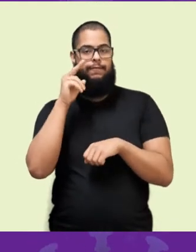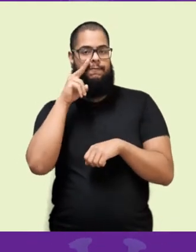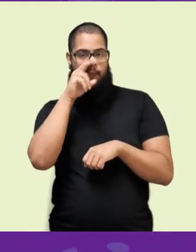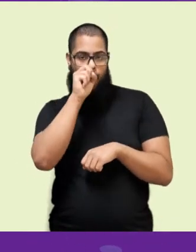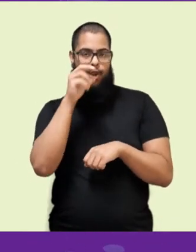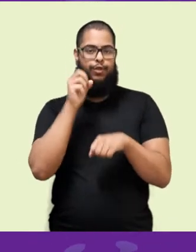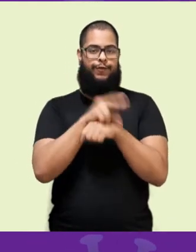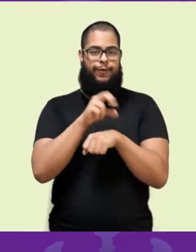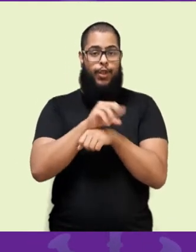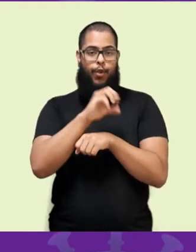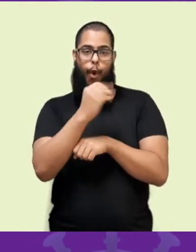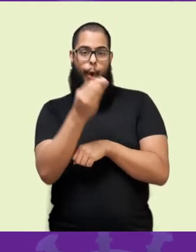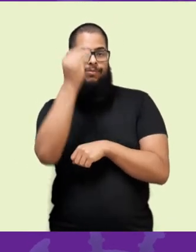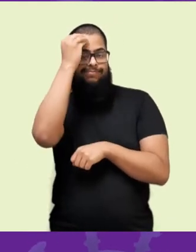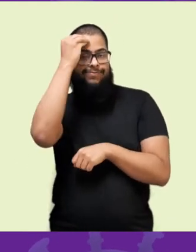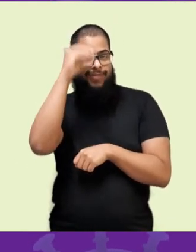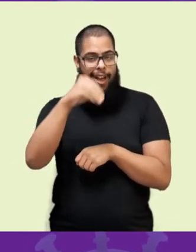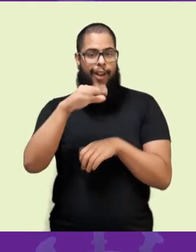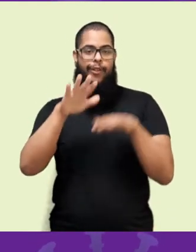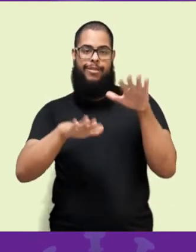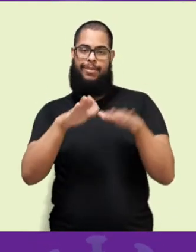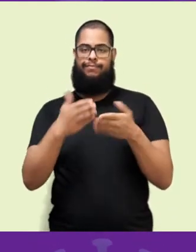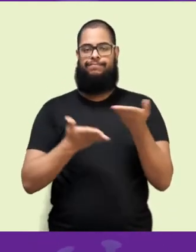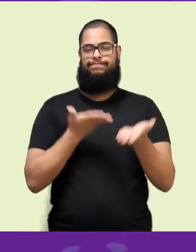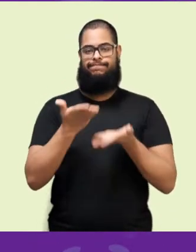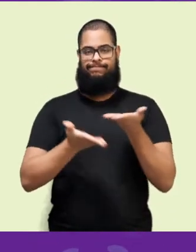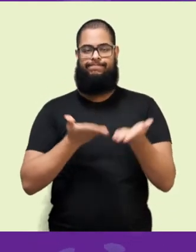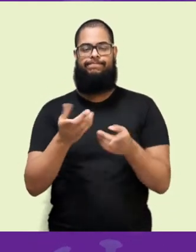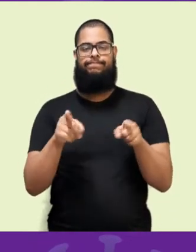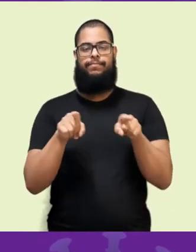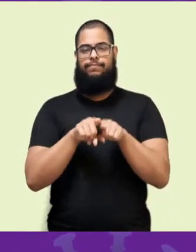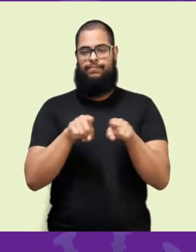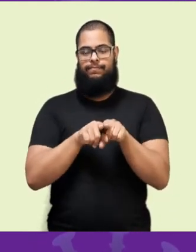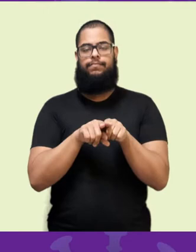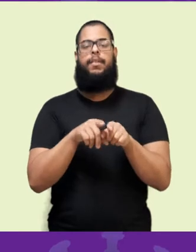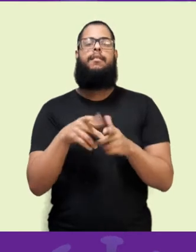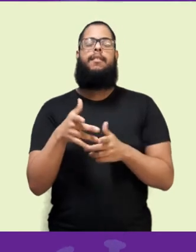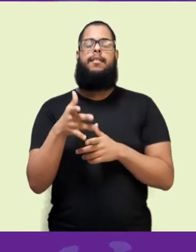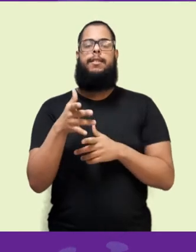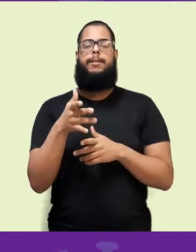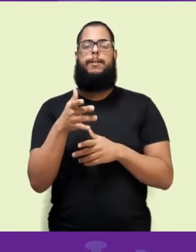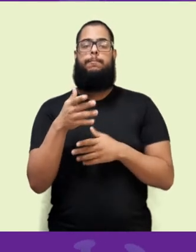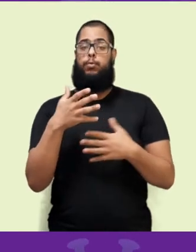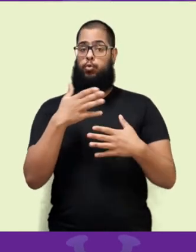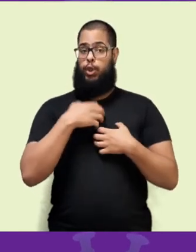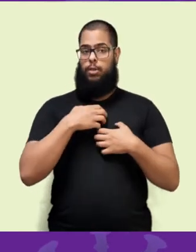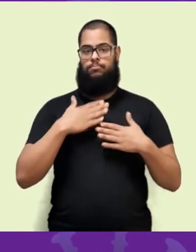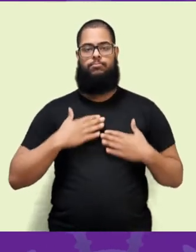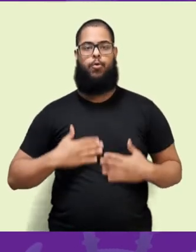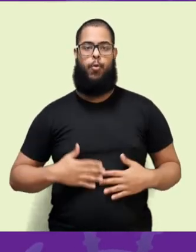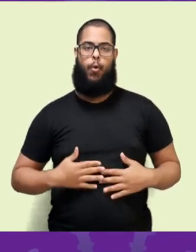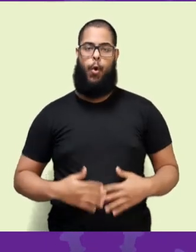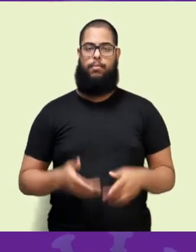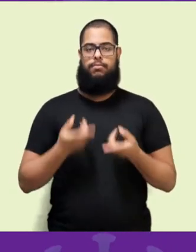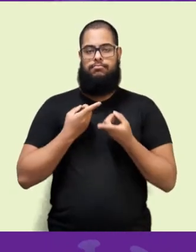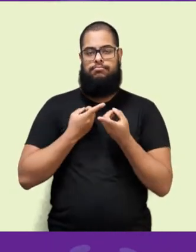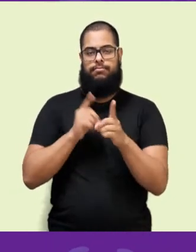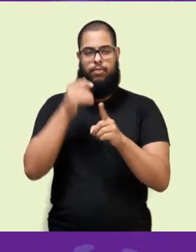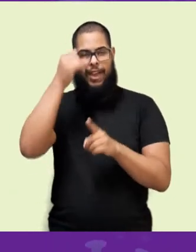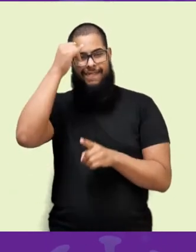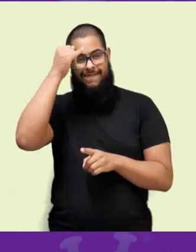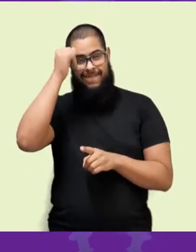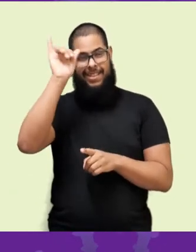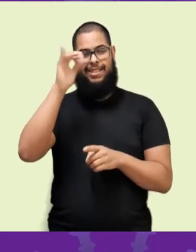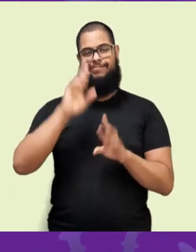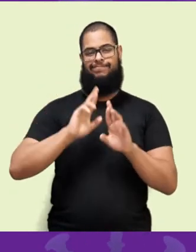sensibilidade a determinados tipos de tratamento, podem codificar, inclusive, respostas imunológicas